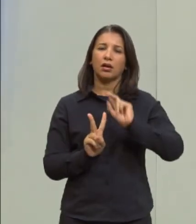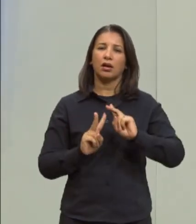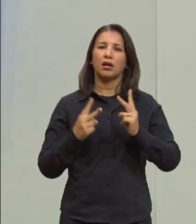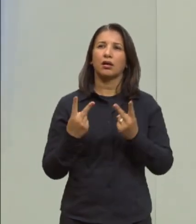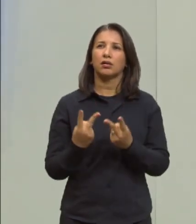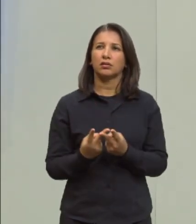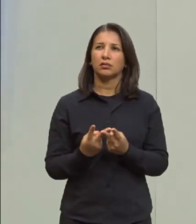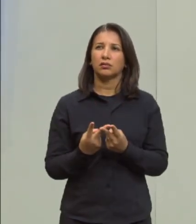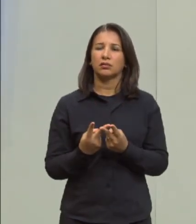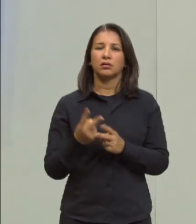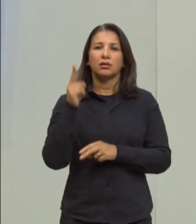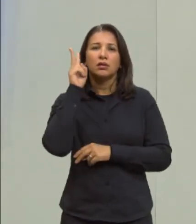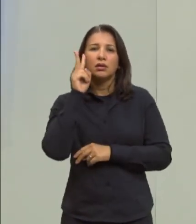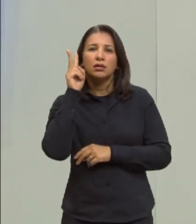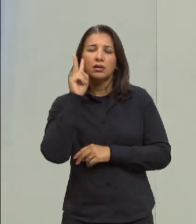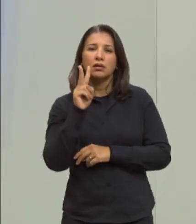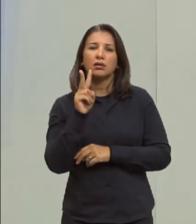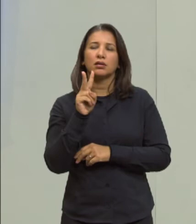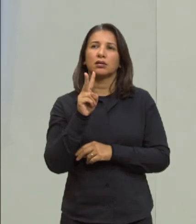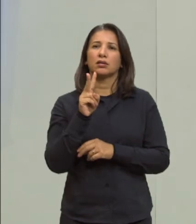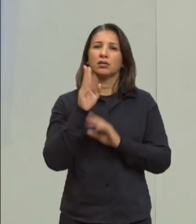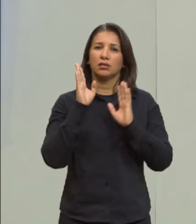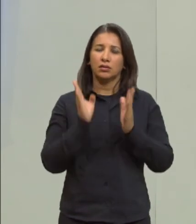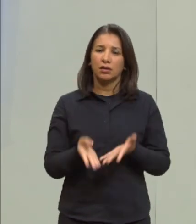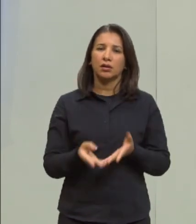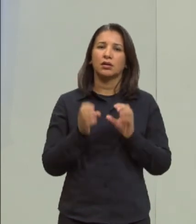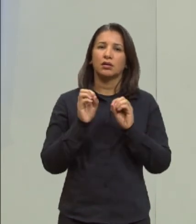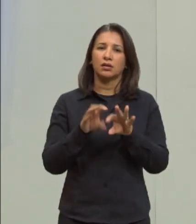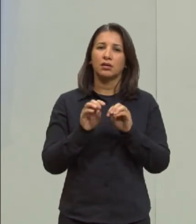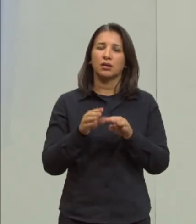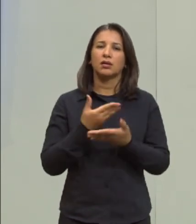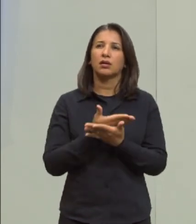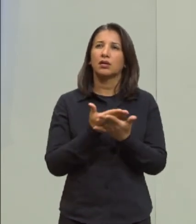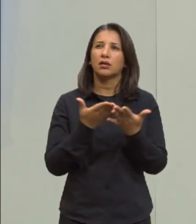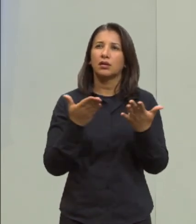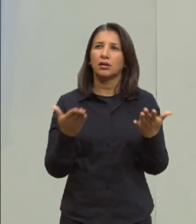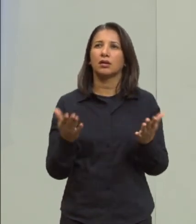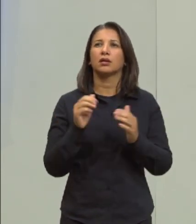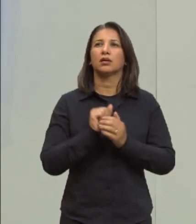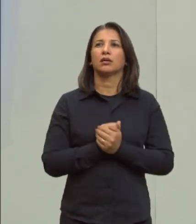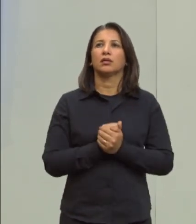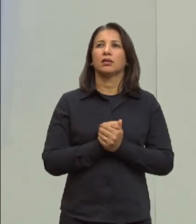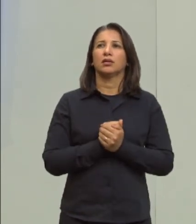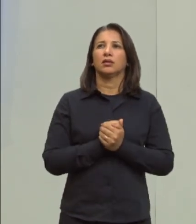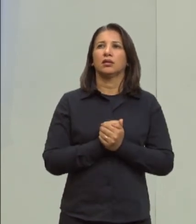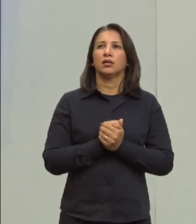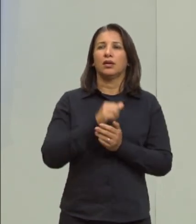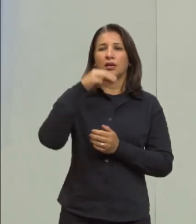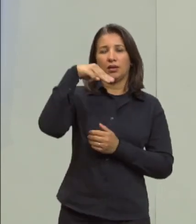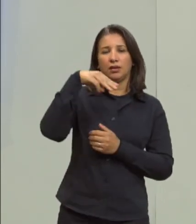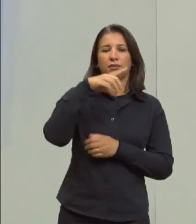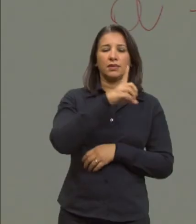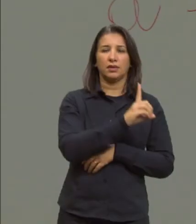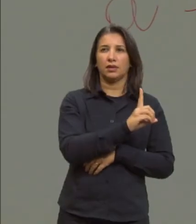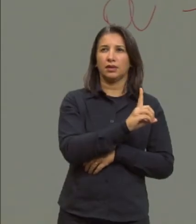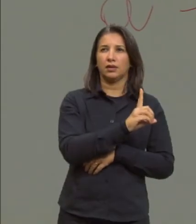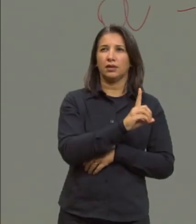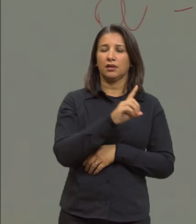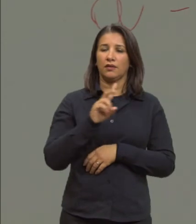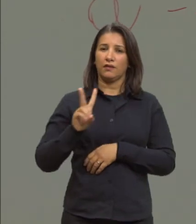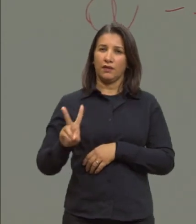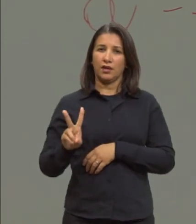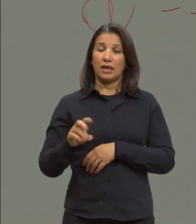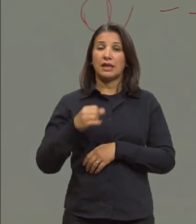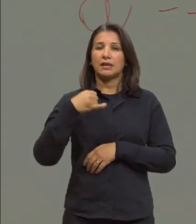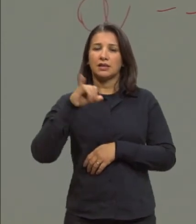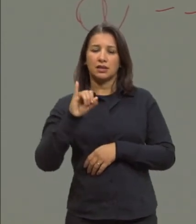a fórmula do caloteiro, eu já ensinei para vocês, m d vezes v. Se eu tapar a